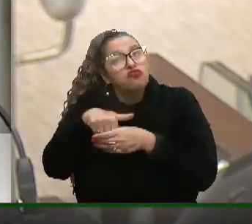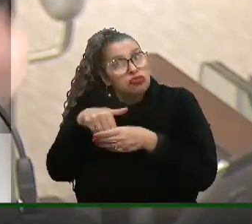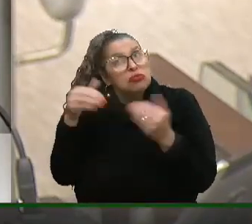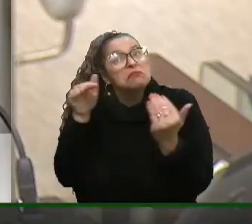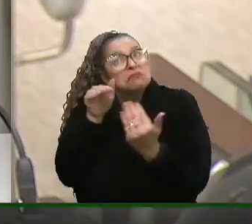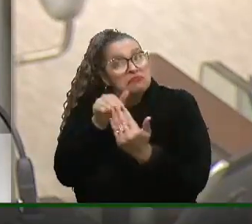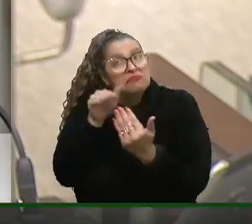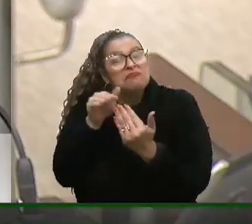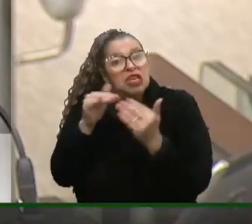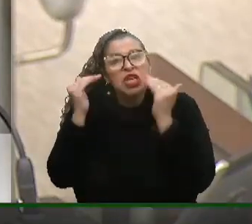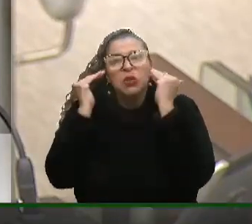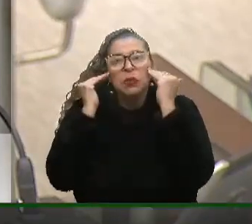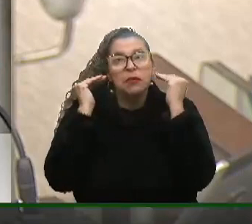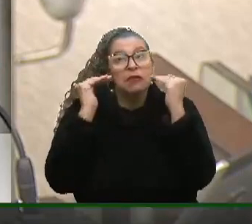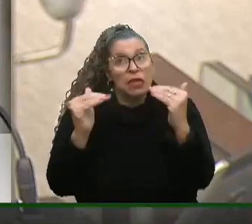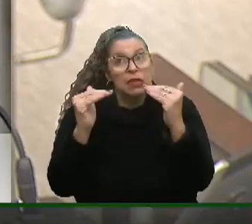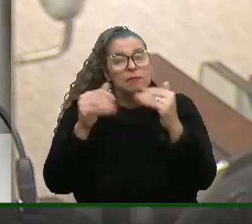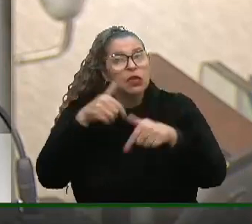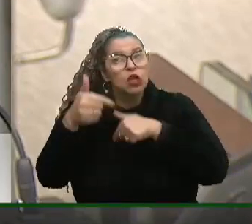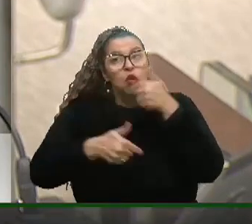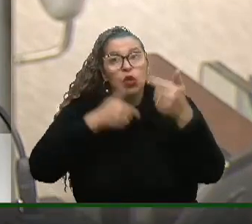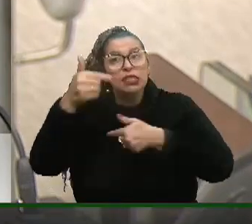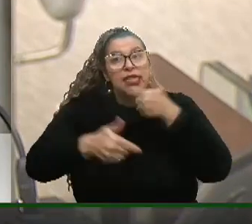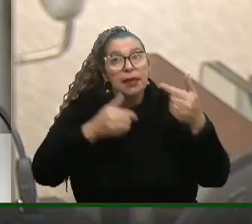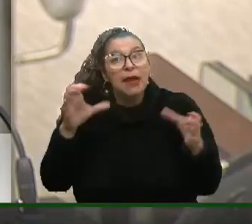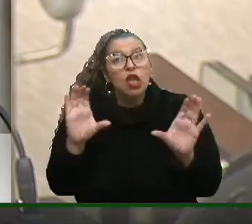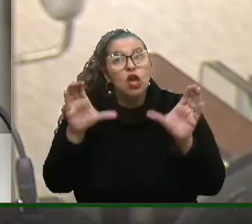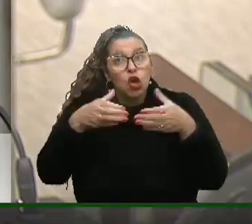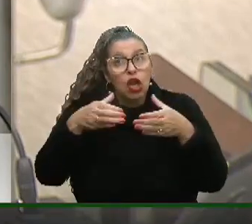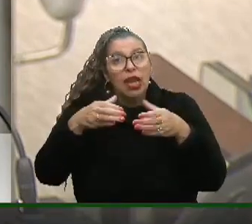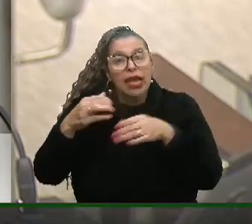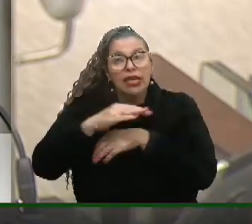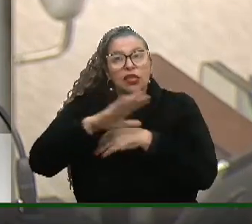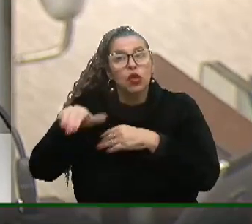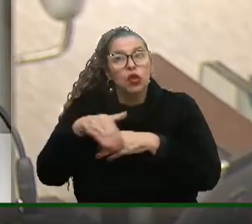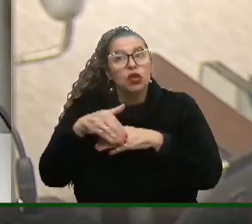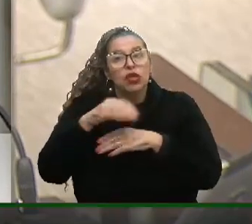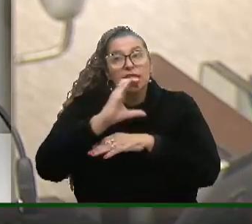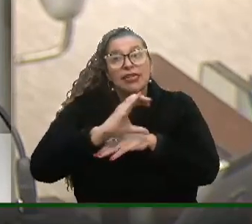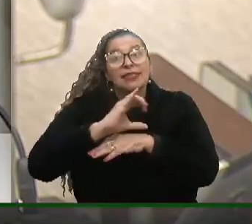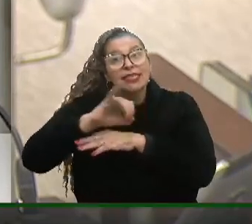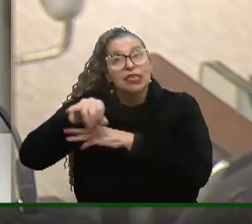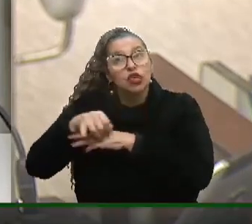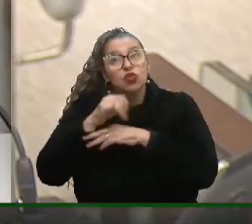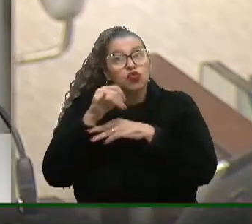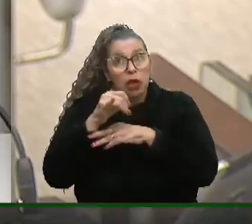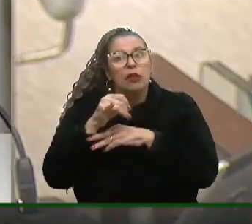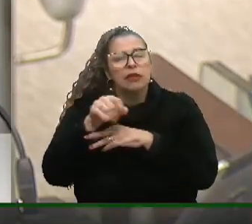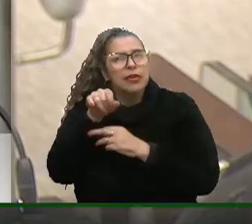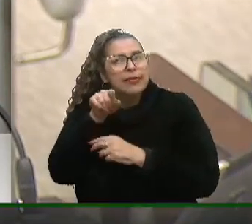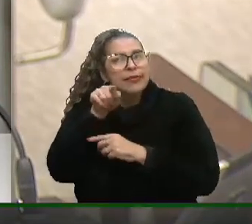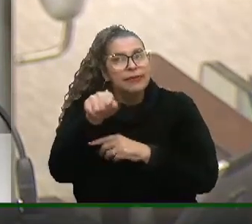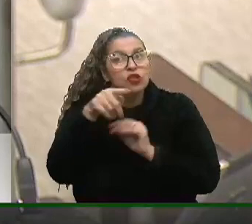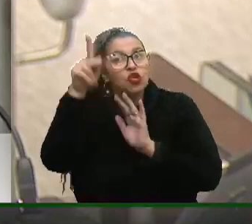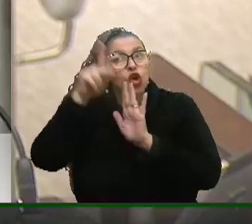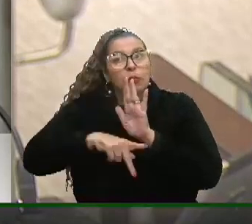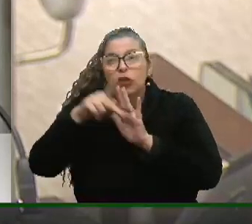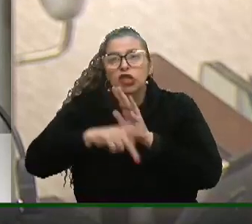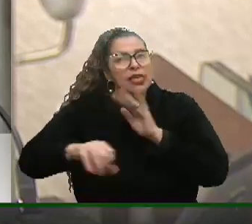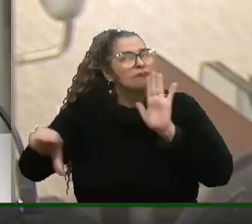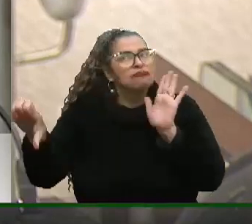Eu tenho respeito ao trabalho dos colegas e ao colegiado da Comissão de Constituição e Justiça. E se o projeto fosse